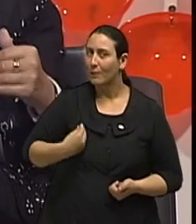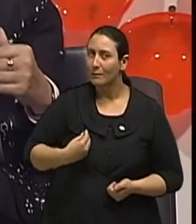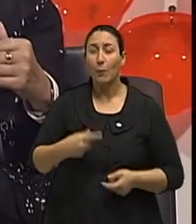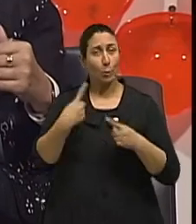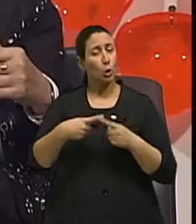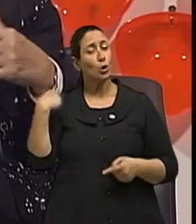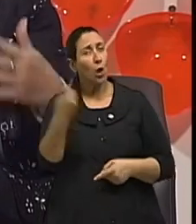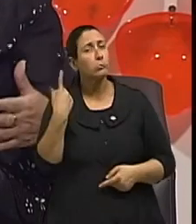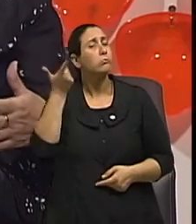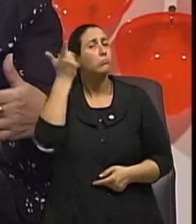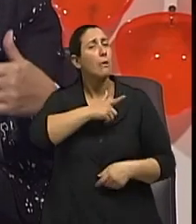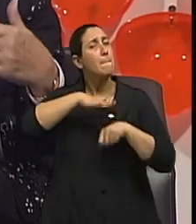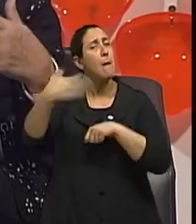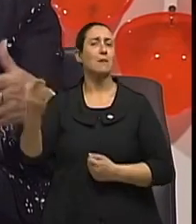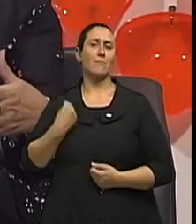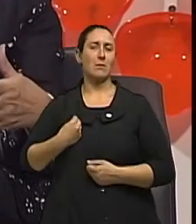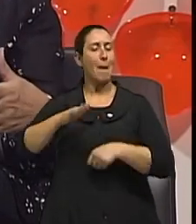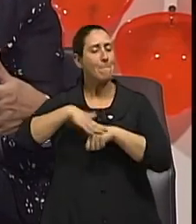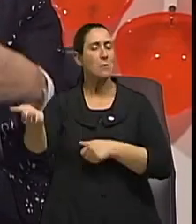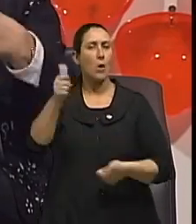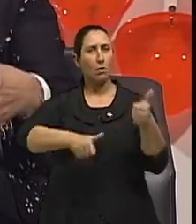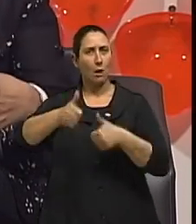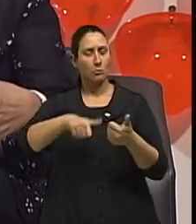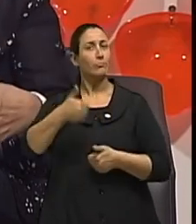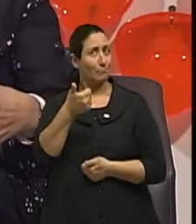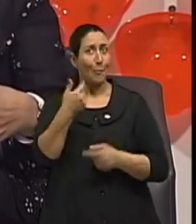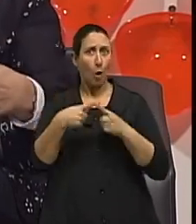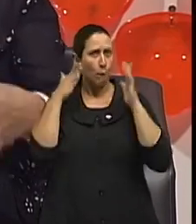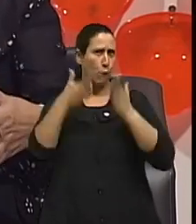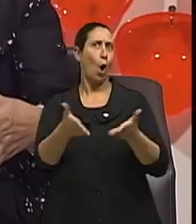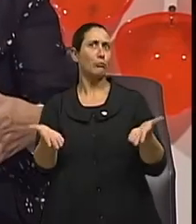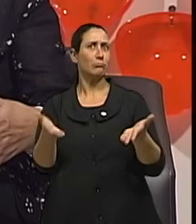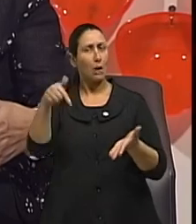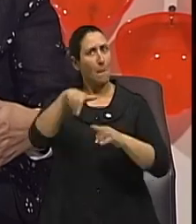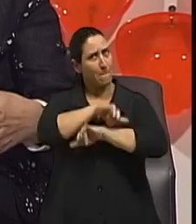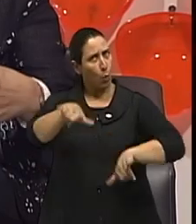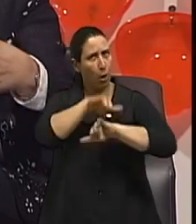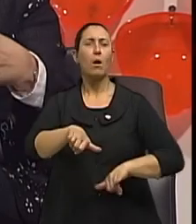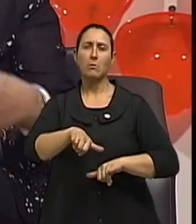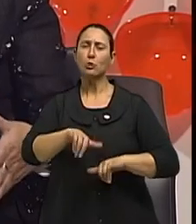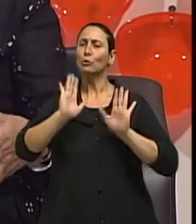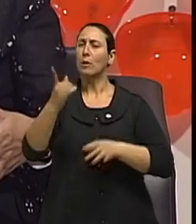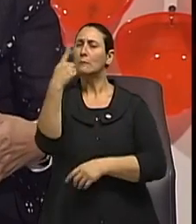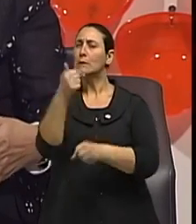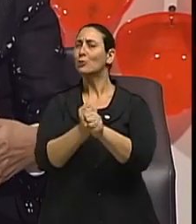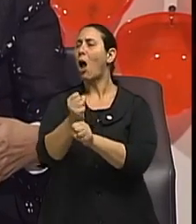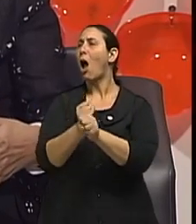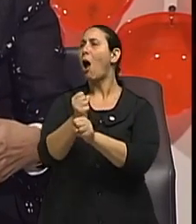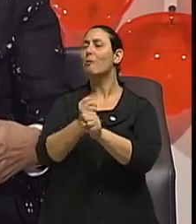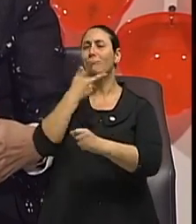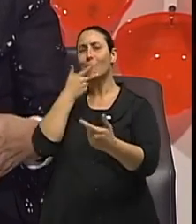Para que a gente possa ter mais vida com mais qualidade. Esse é o nosso foco, aqui no programa, há 17 anos